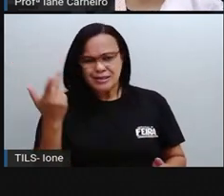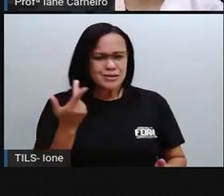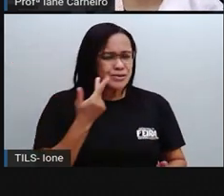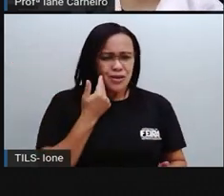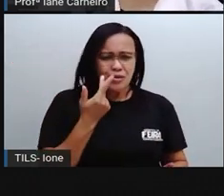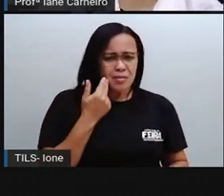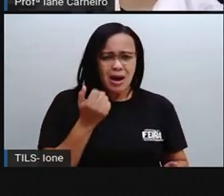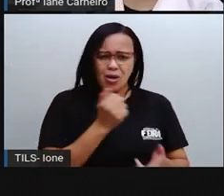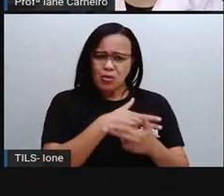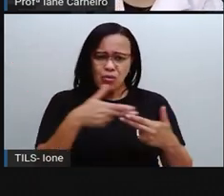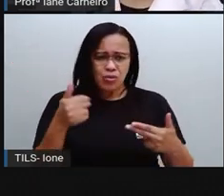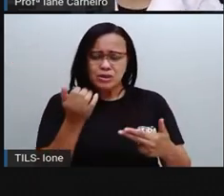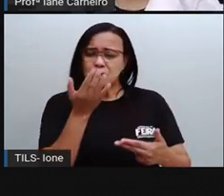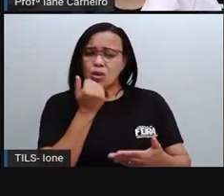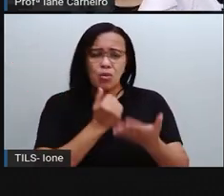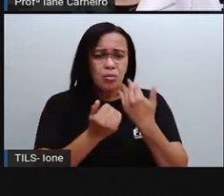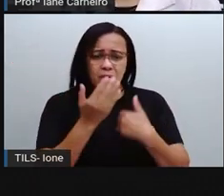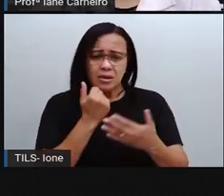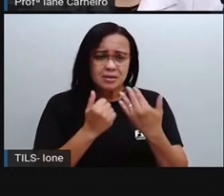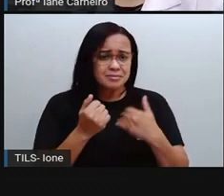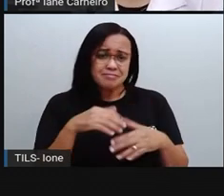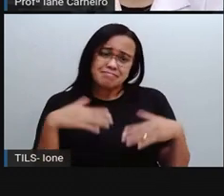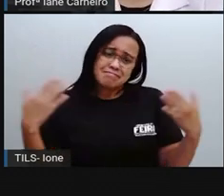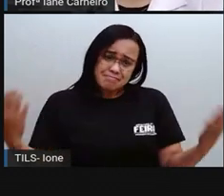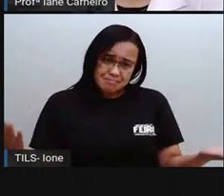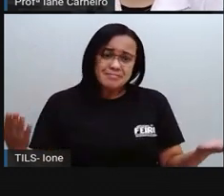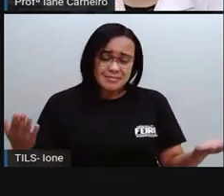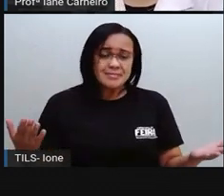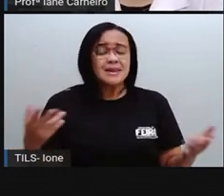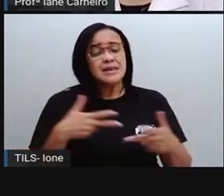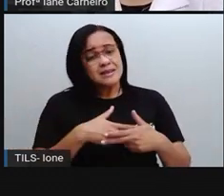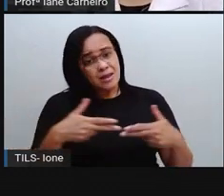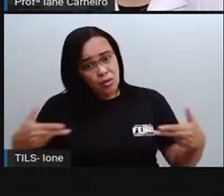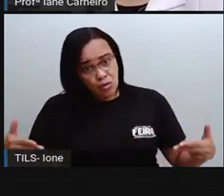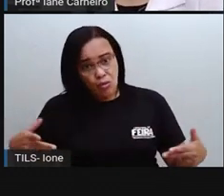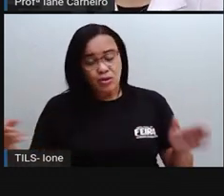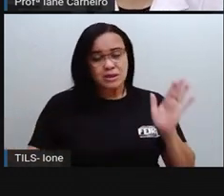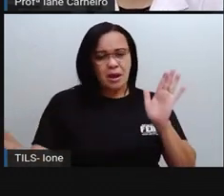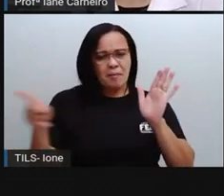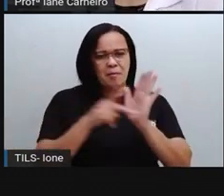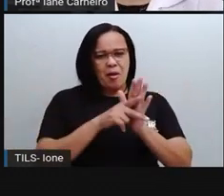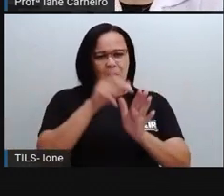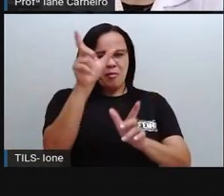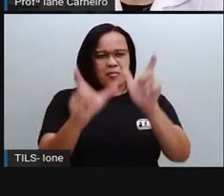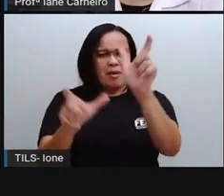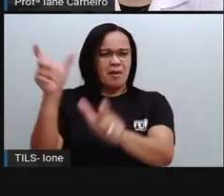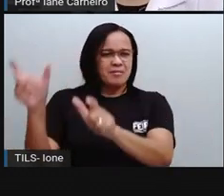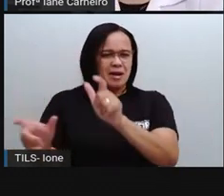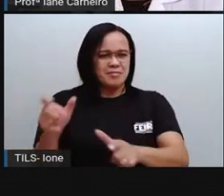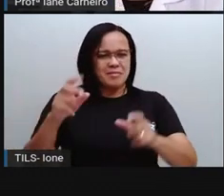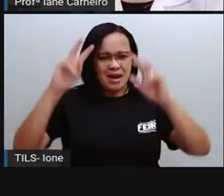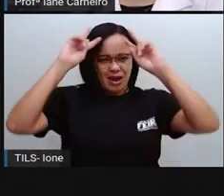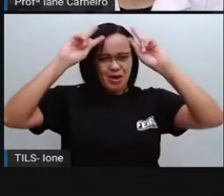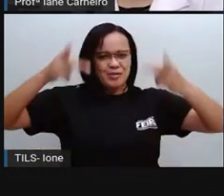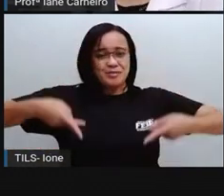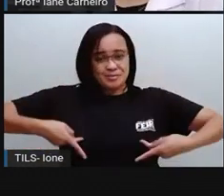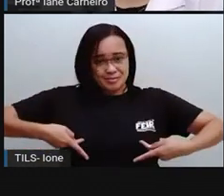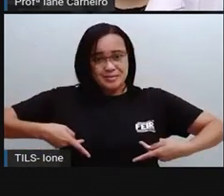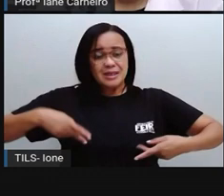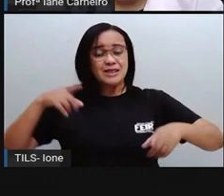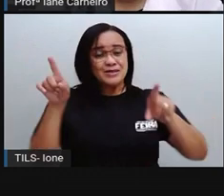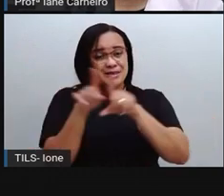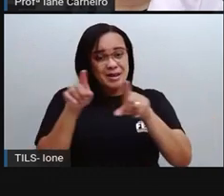comer esse tipo de comida, né? Então, são coisas que fazem parte de nós, seres humanos, né? Os seres humanos, ó. Nós